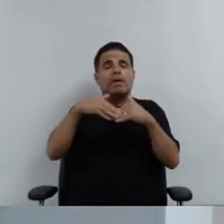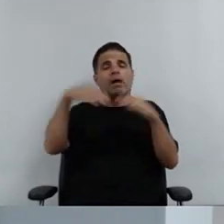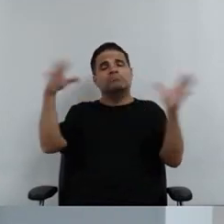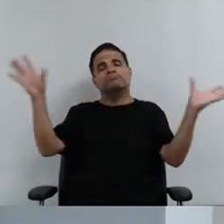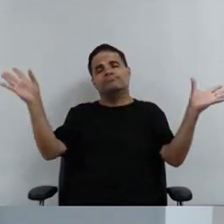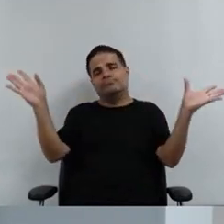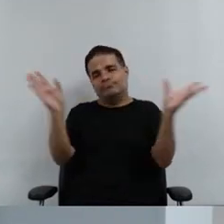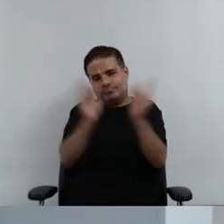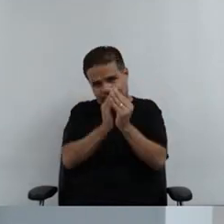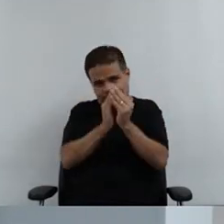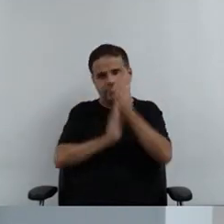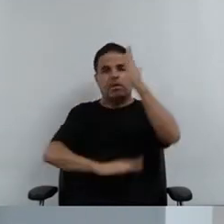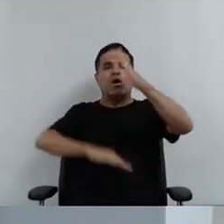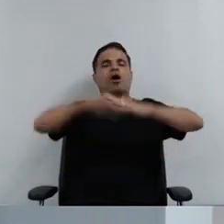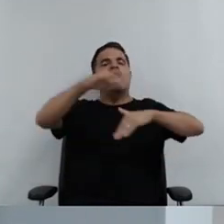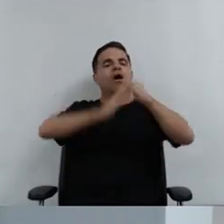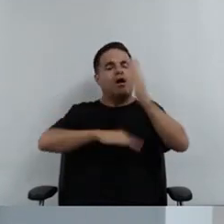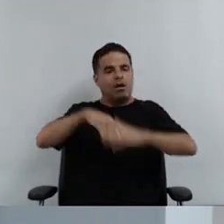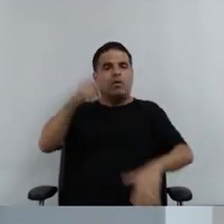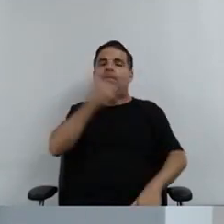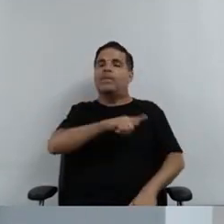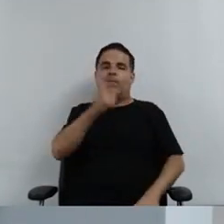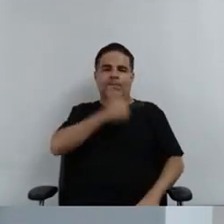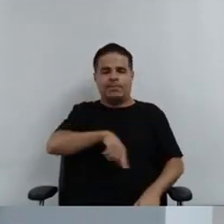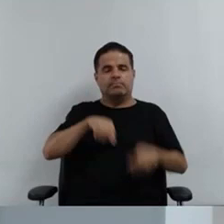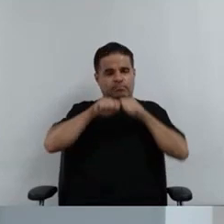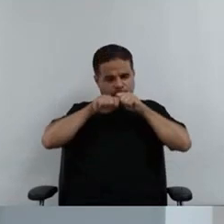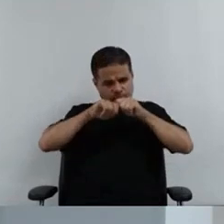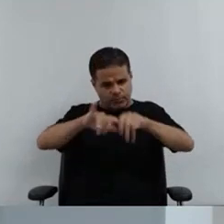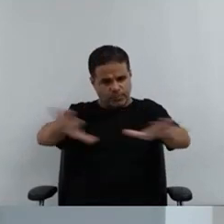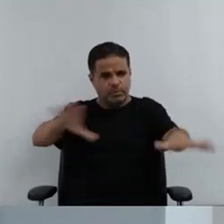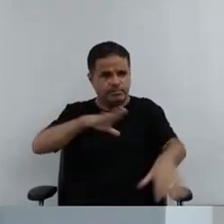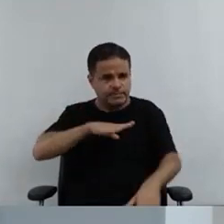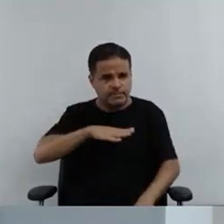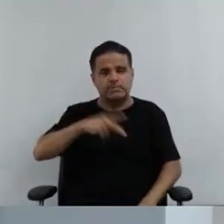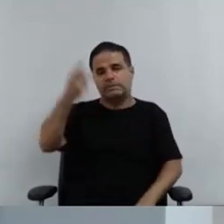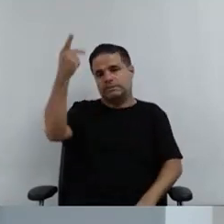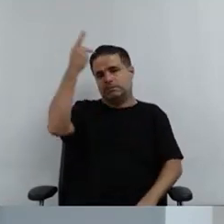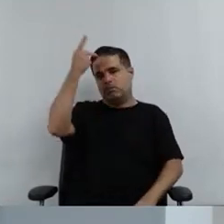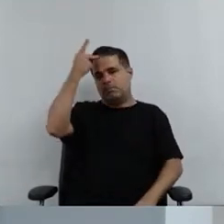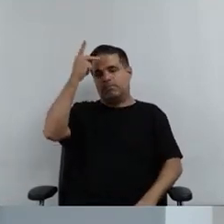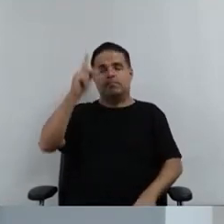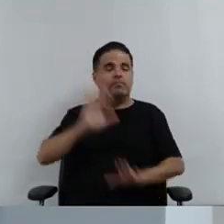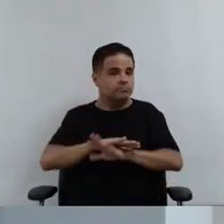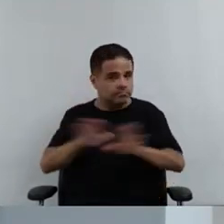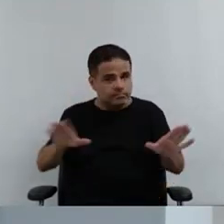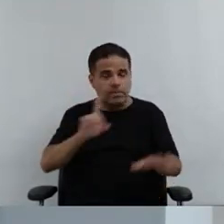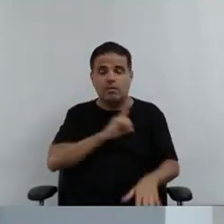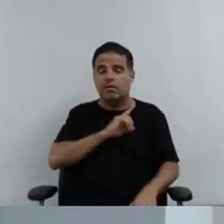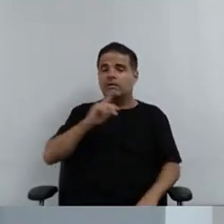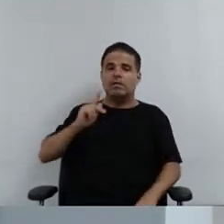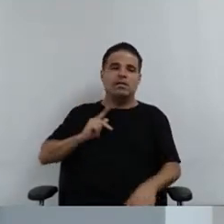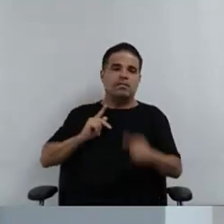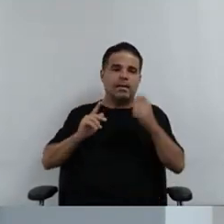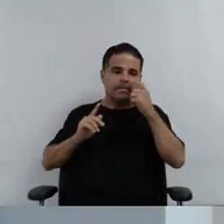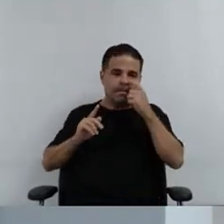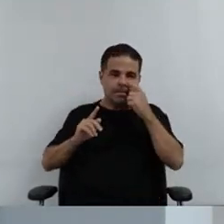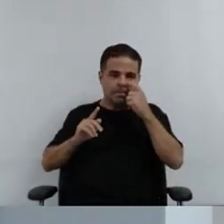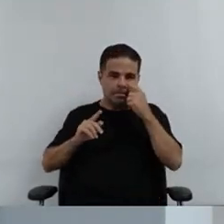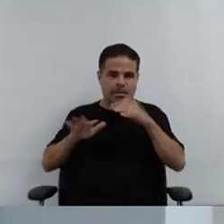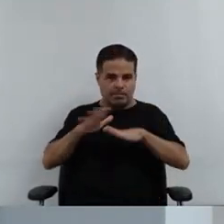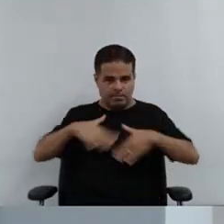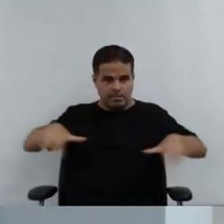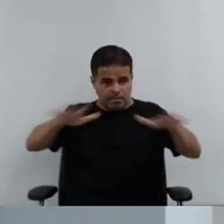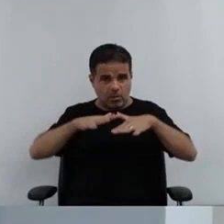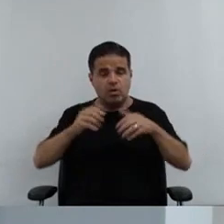breve possível, né, essas ações dessa lei, sejam instituídas na cidade de São Paulo. Eu queria só agradecer aqui, a Defensoria, pelo momento, e uma